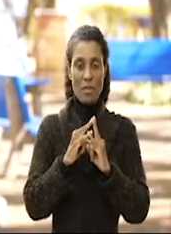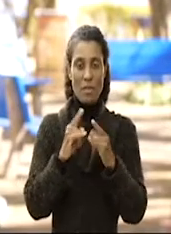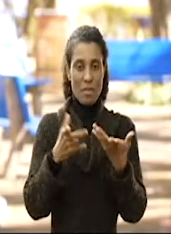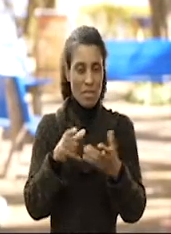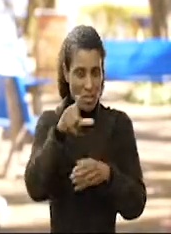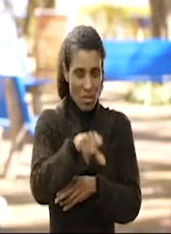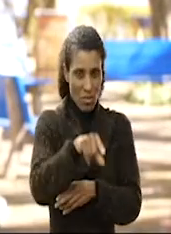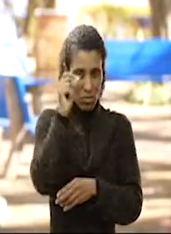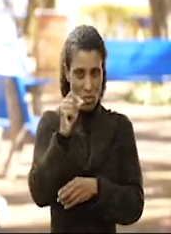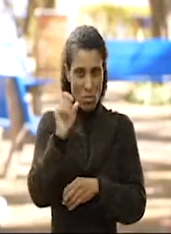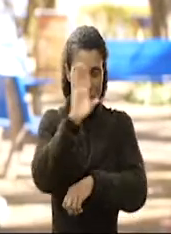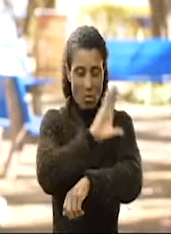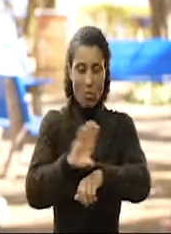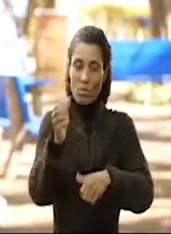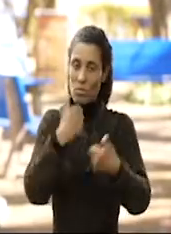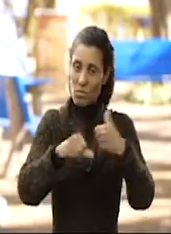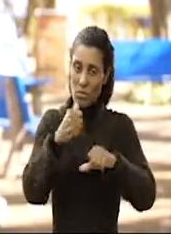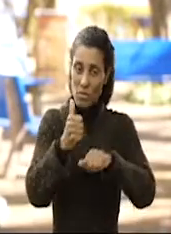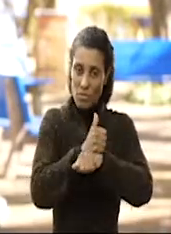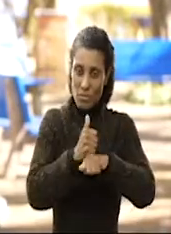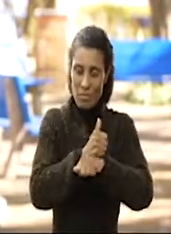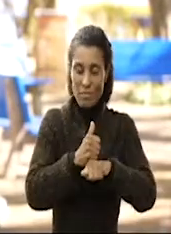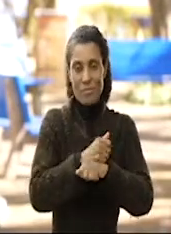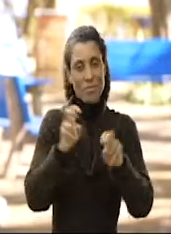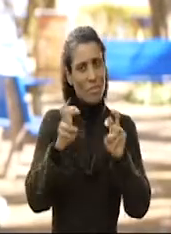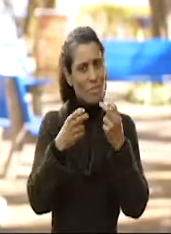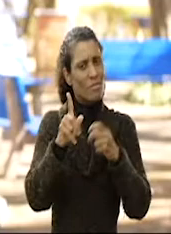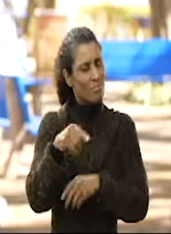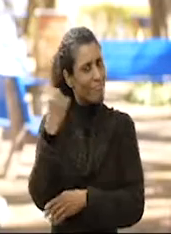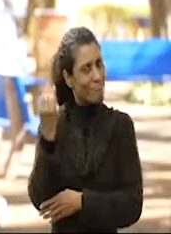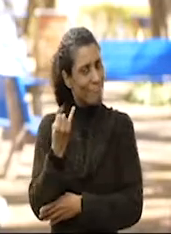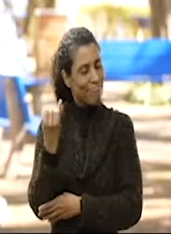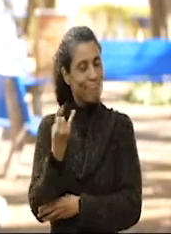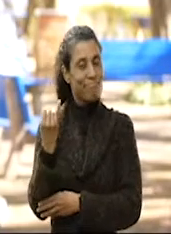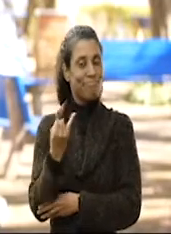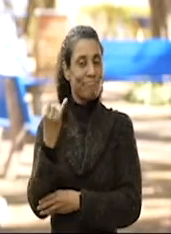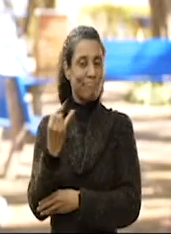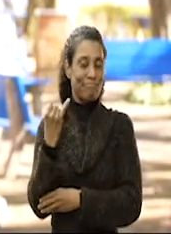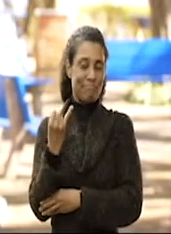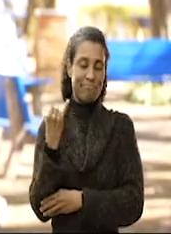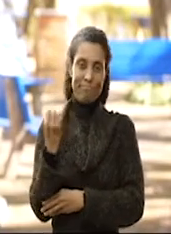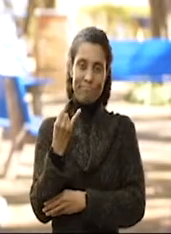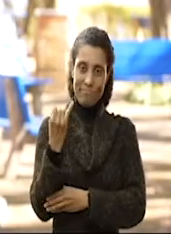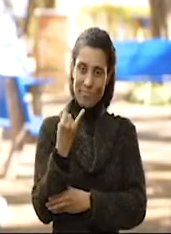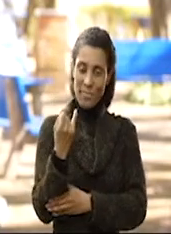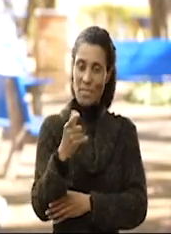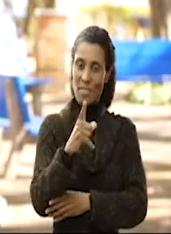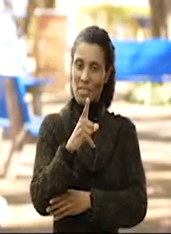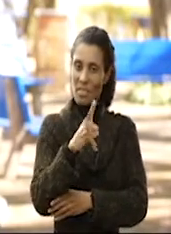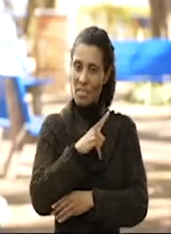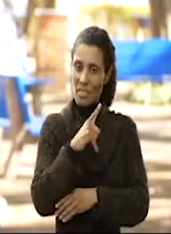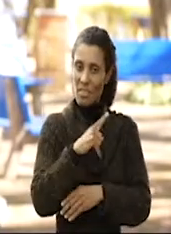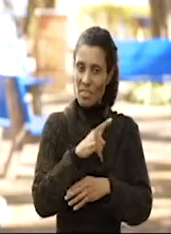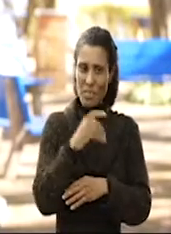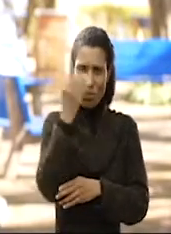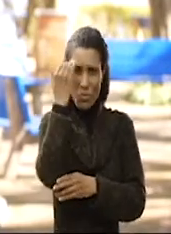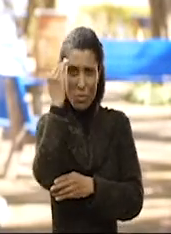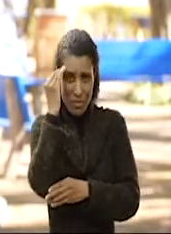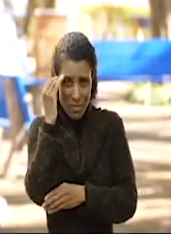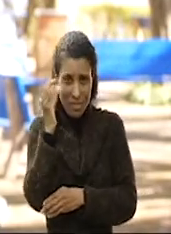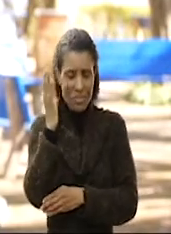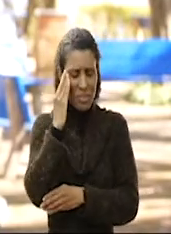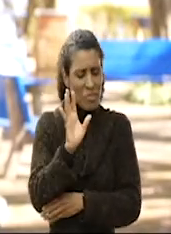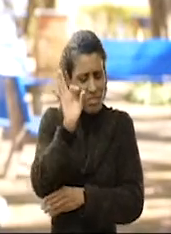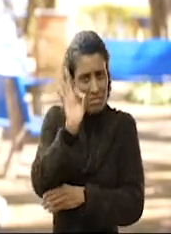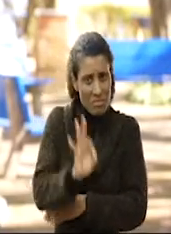a partir do momento que eles optam em fazer um curso de qualificação profissional, a gente vê o quanto é importante deles terem esse discernimento,